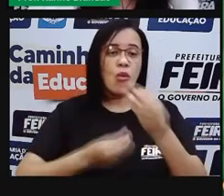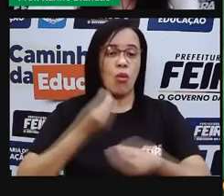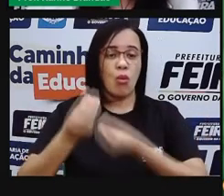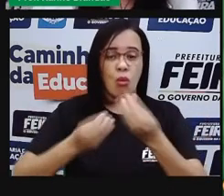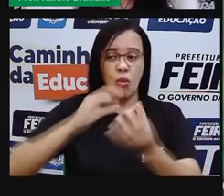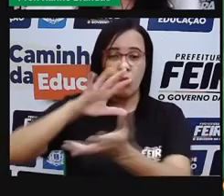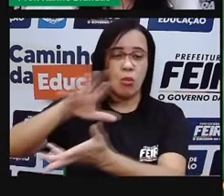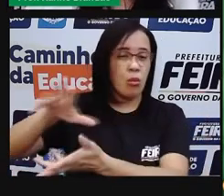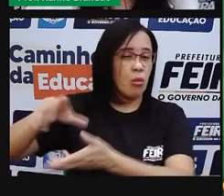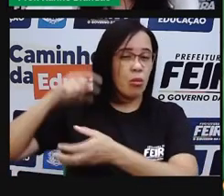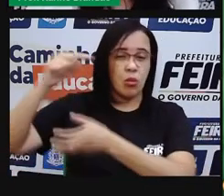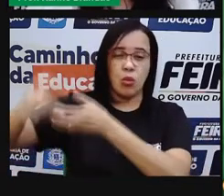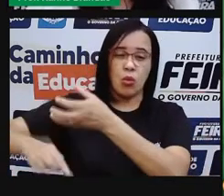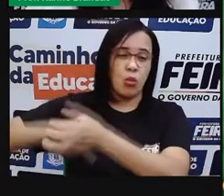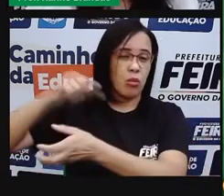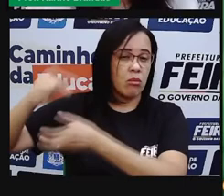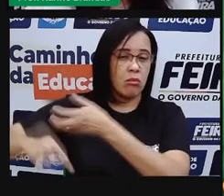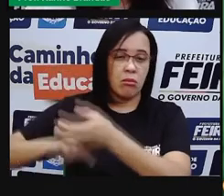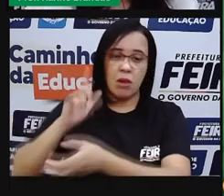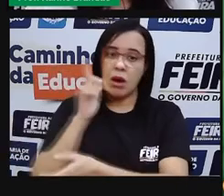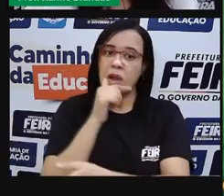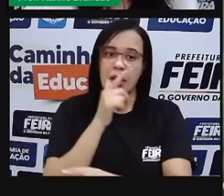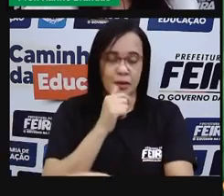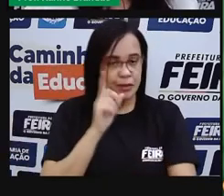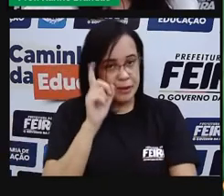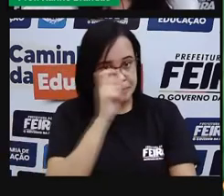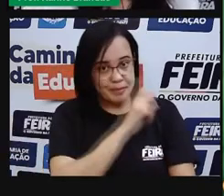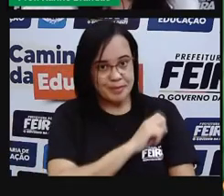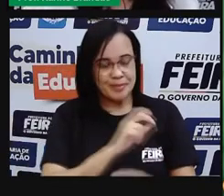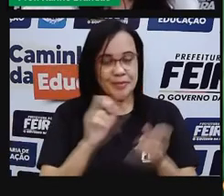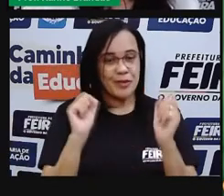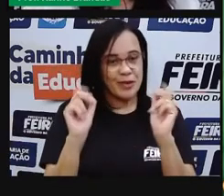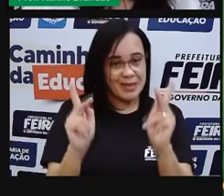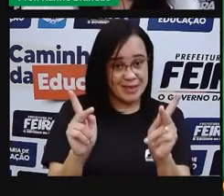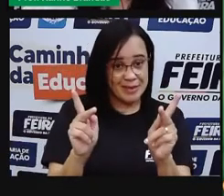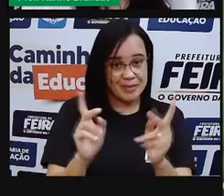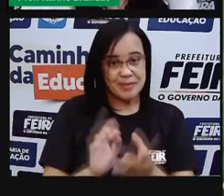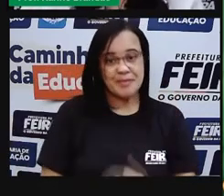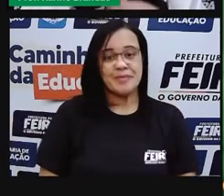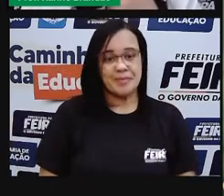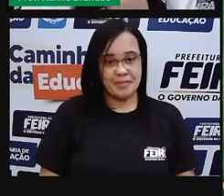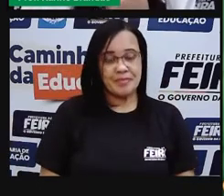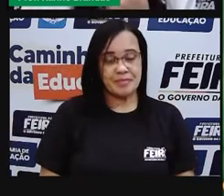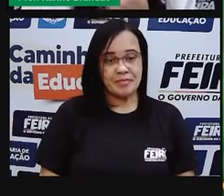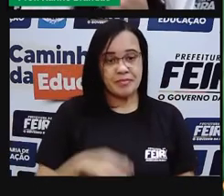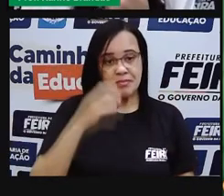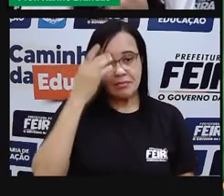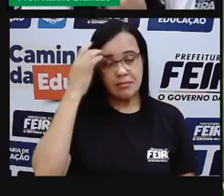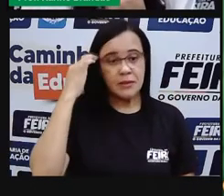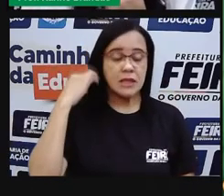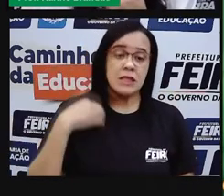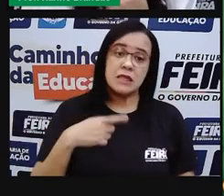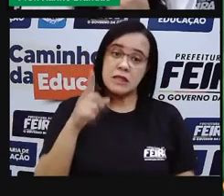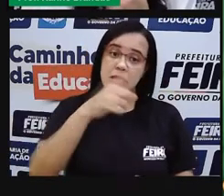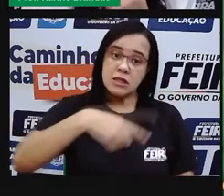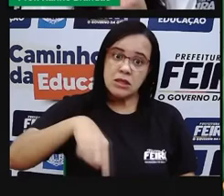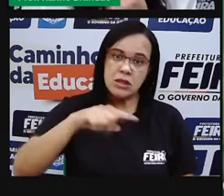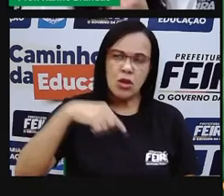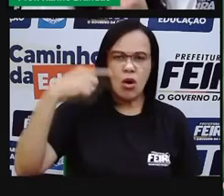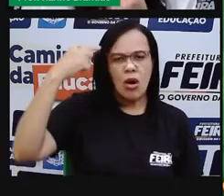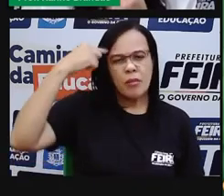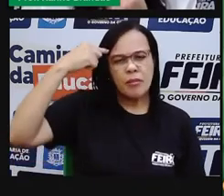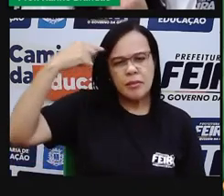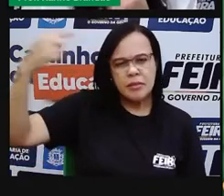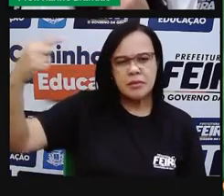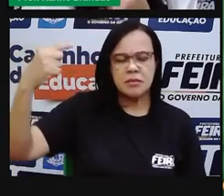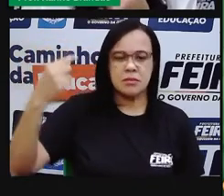Vamos pensar assim, que existe no nosso planeta, ok? E aí, a gente pensar um pouco como a gente vem consumindo